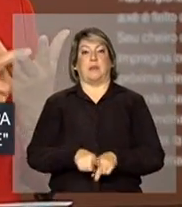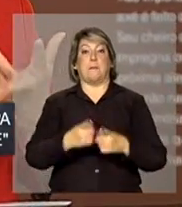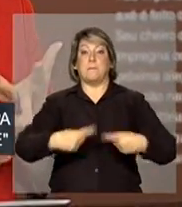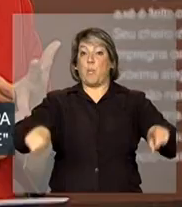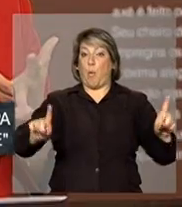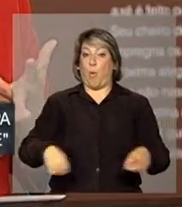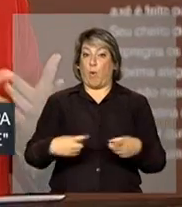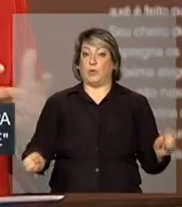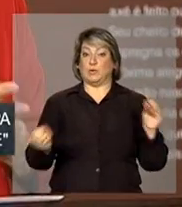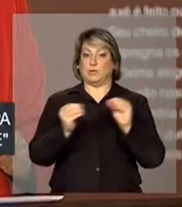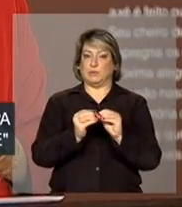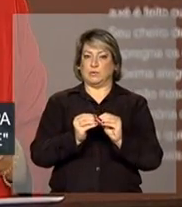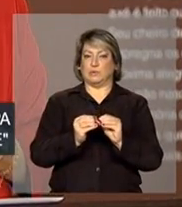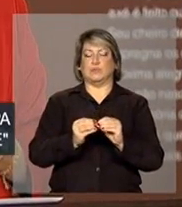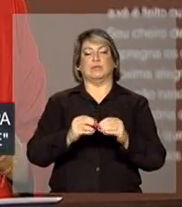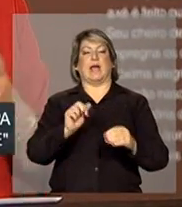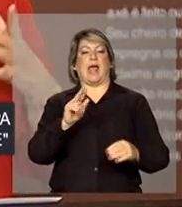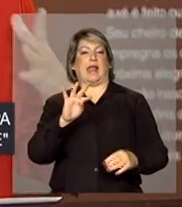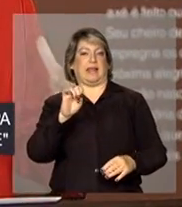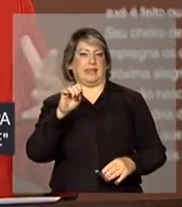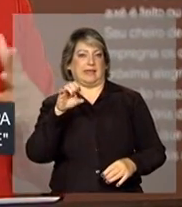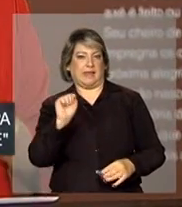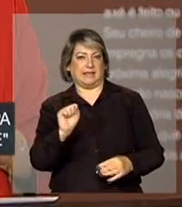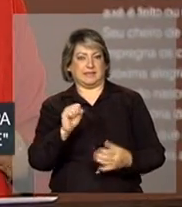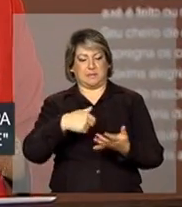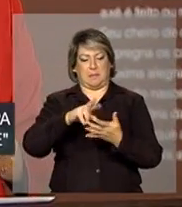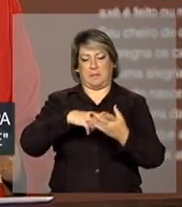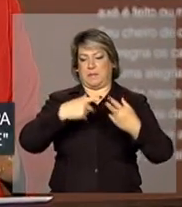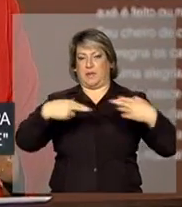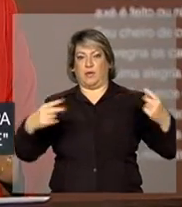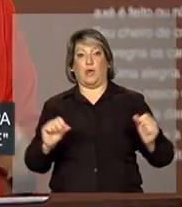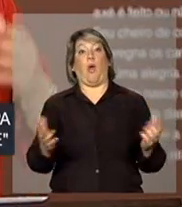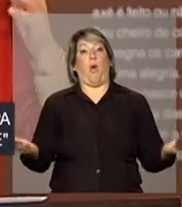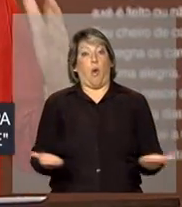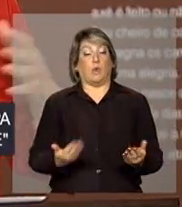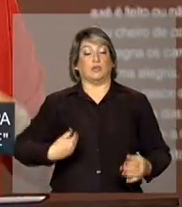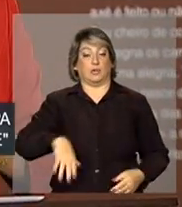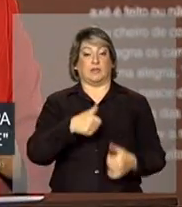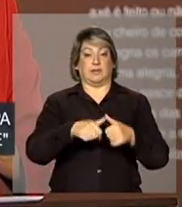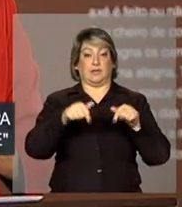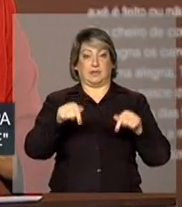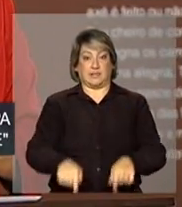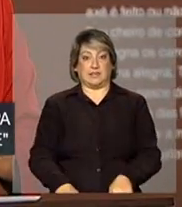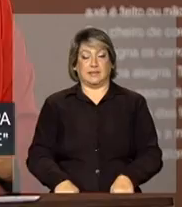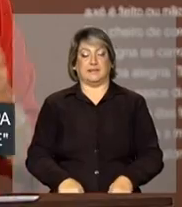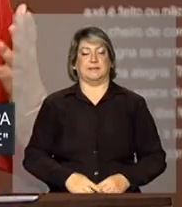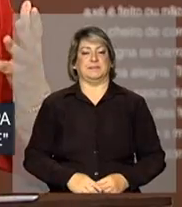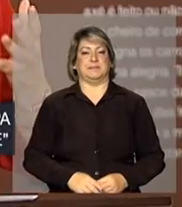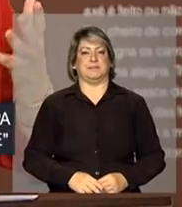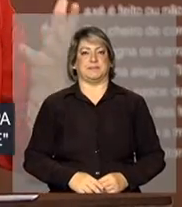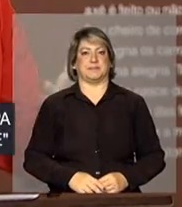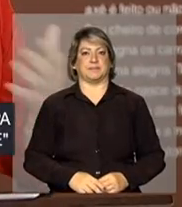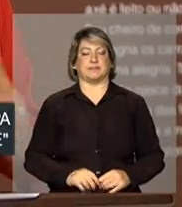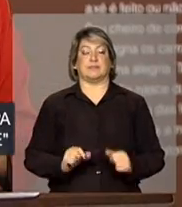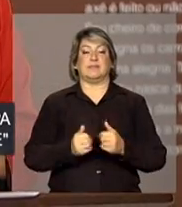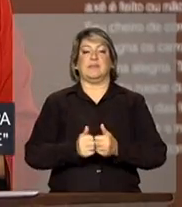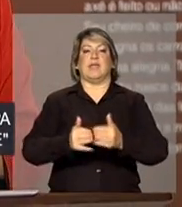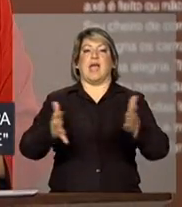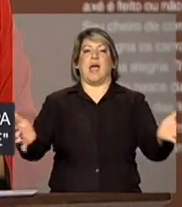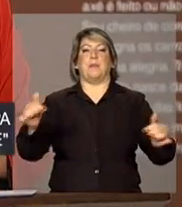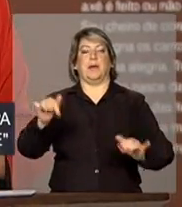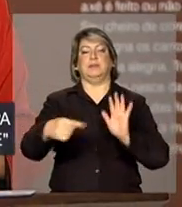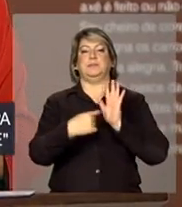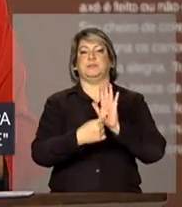música e artes plásticas que nós, hoje aqui, estamos abrindo essa